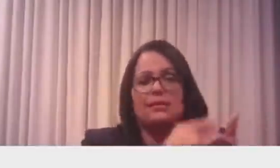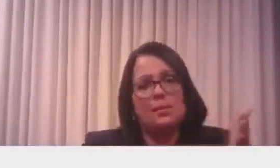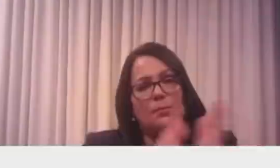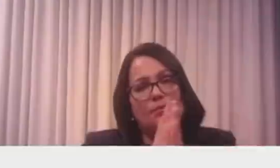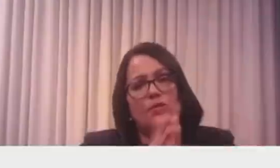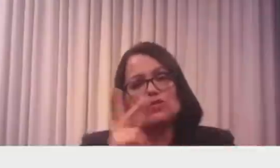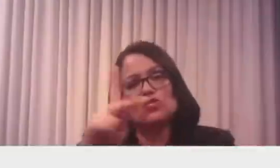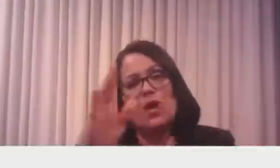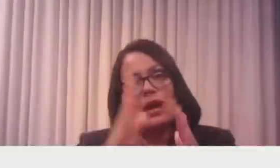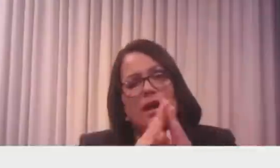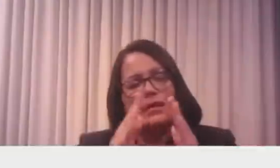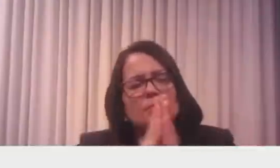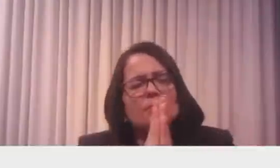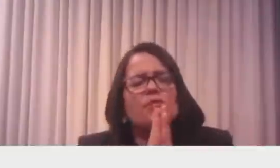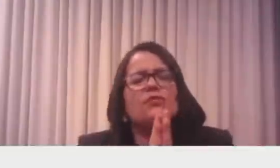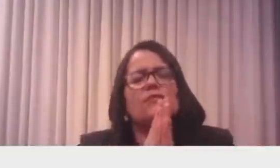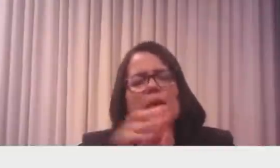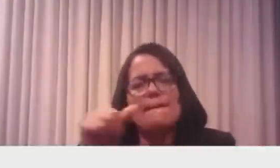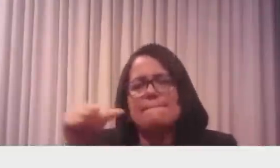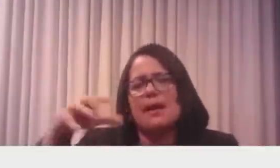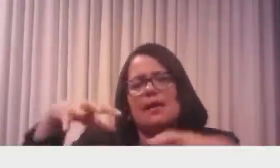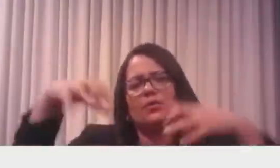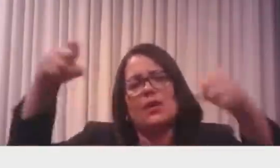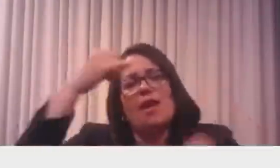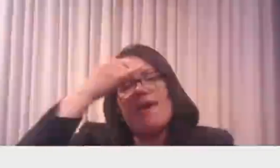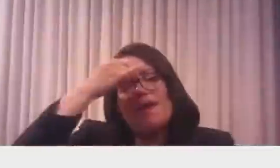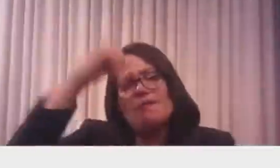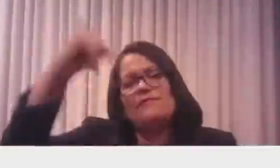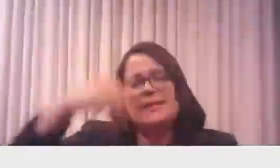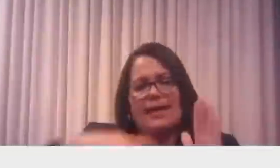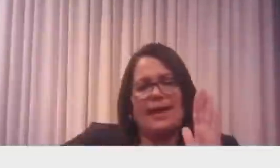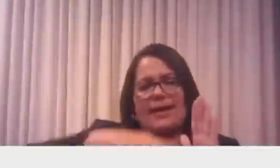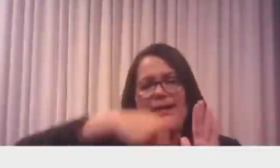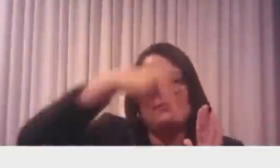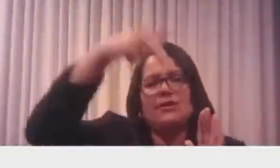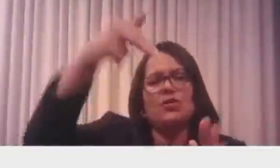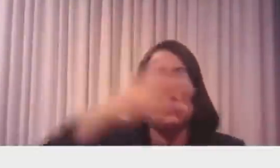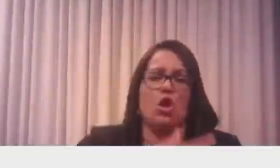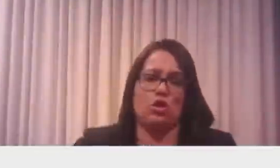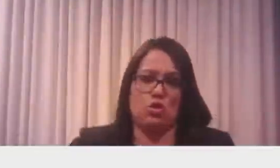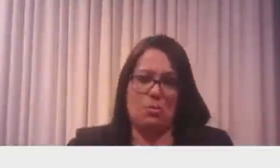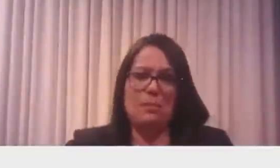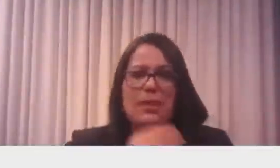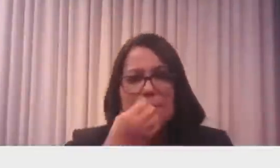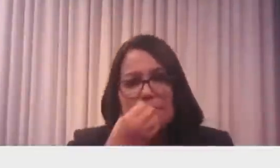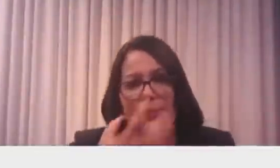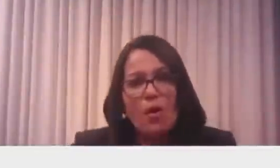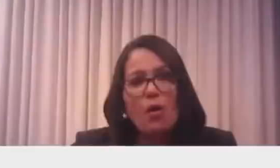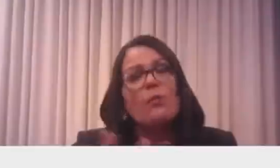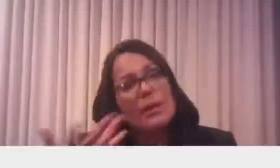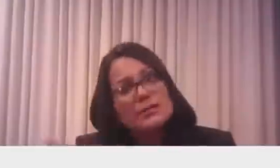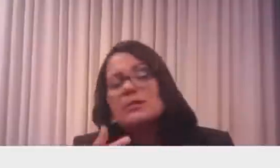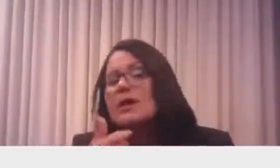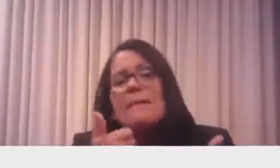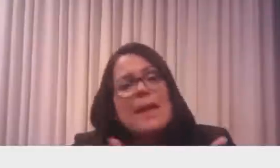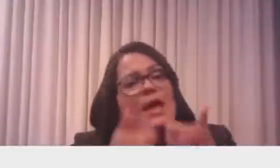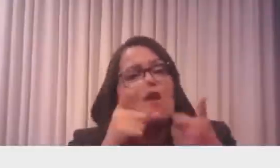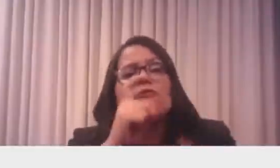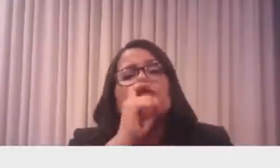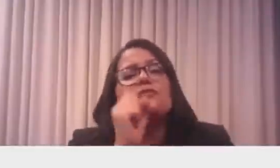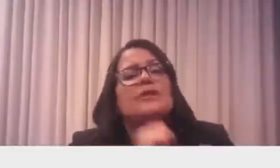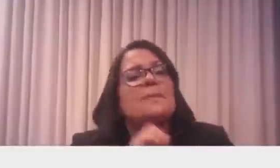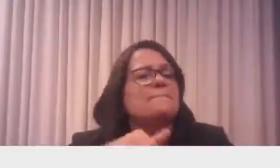peça por favor. Não use elevador. Tomar banho é bom, mas se puder tomar um banho frio, é muito mais